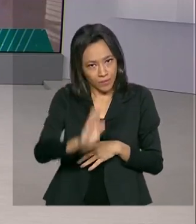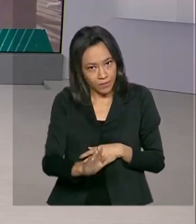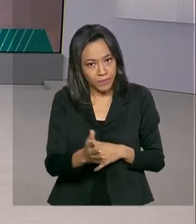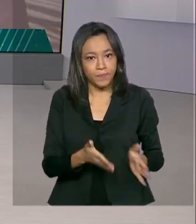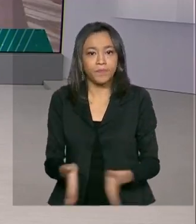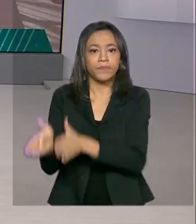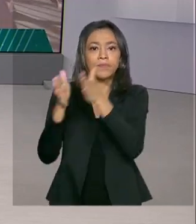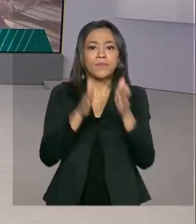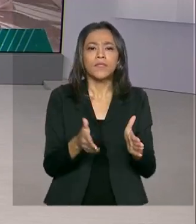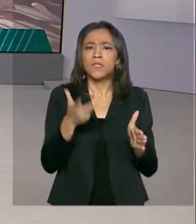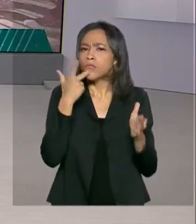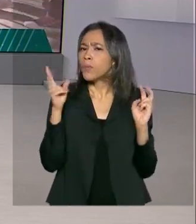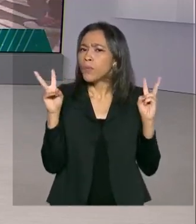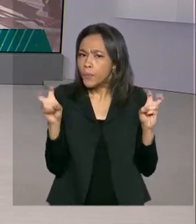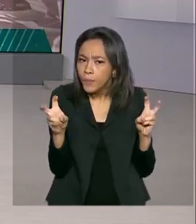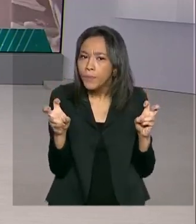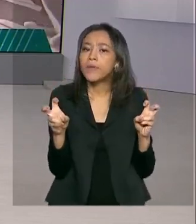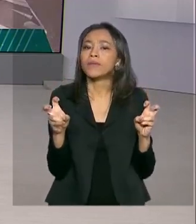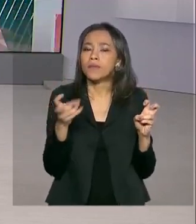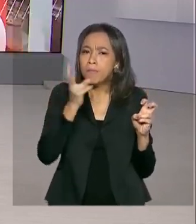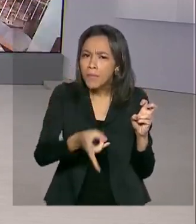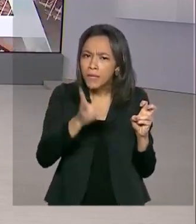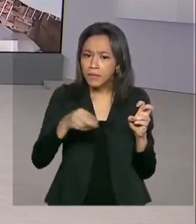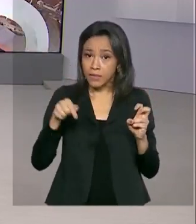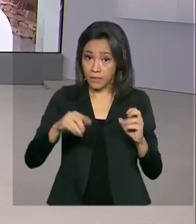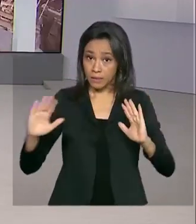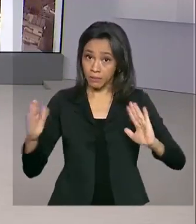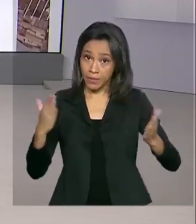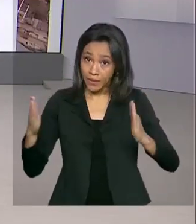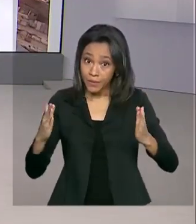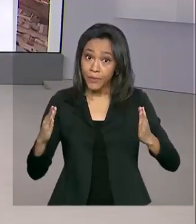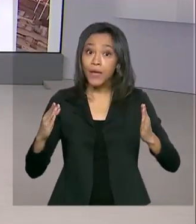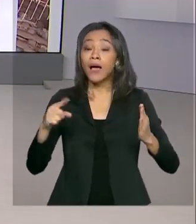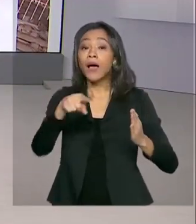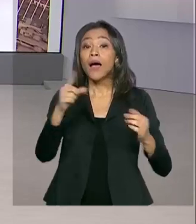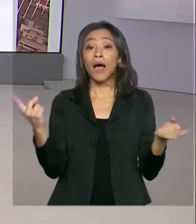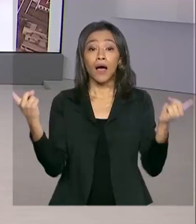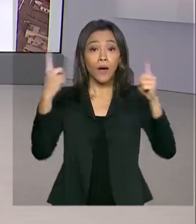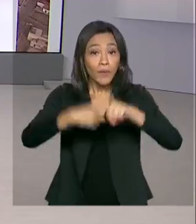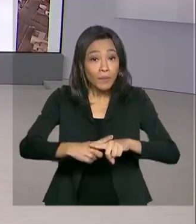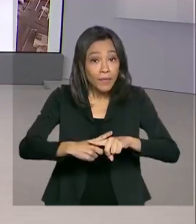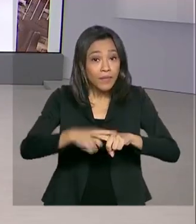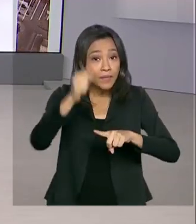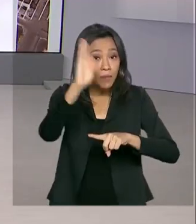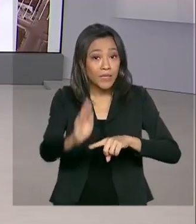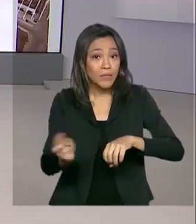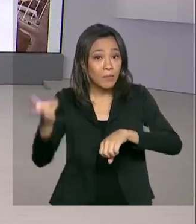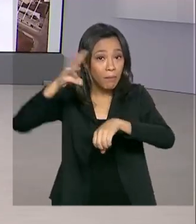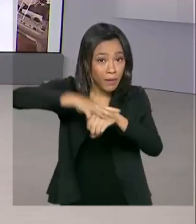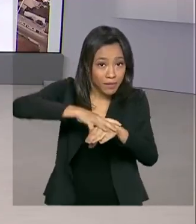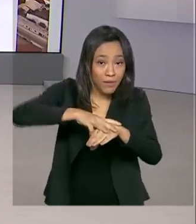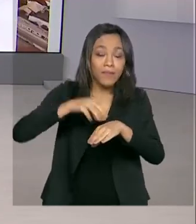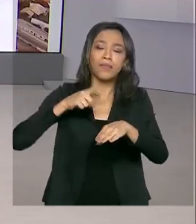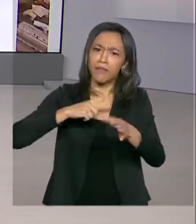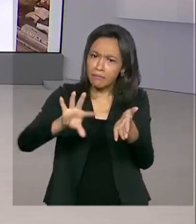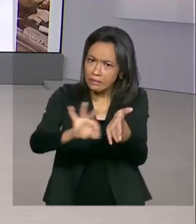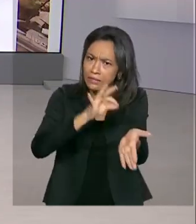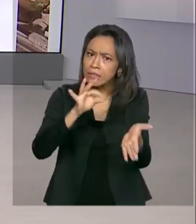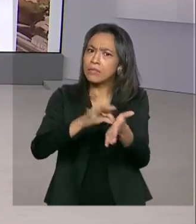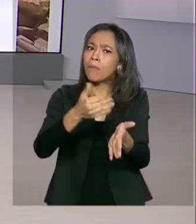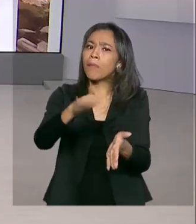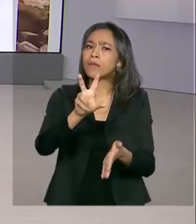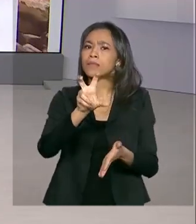E ainda falando em educação, mesmo em tempo de coronavírus, a Olimpíada Brasileira de Matemática recebeu inscrição de mais de